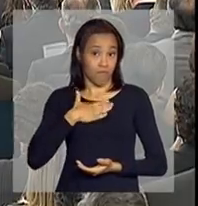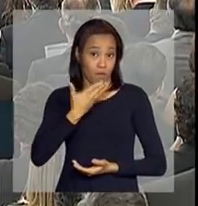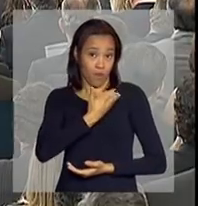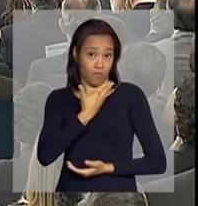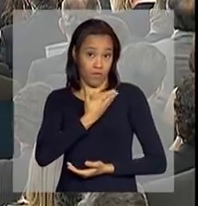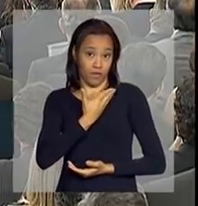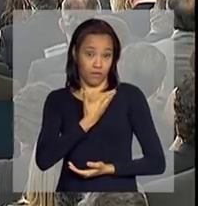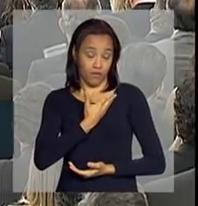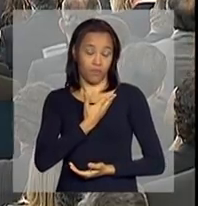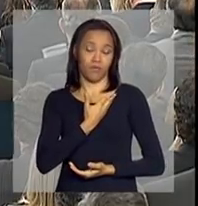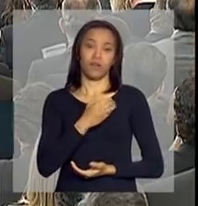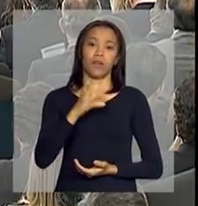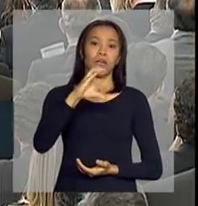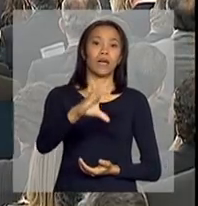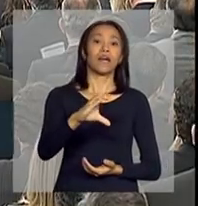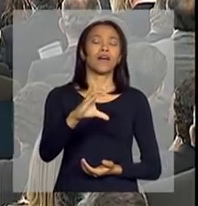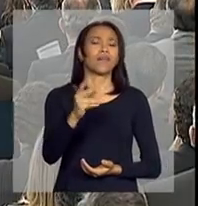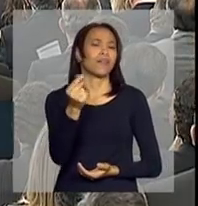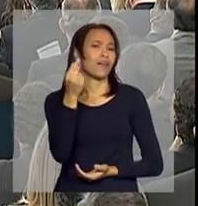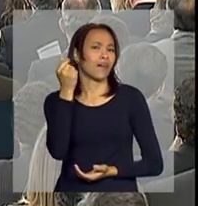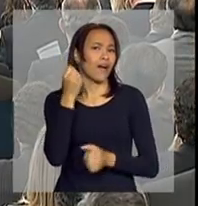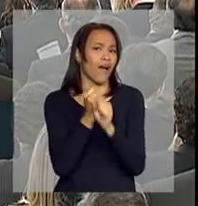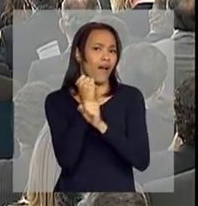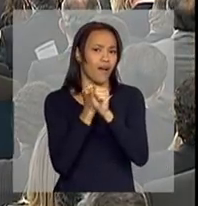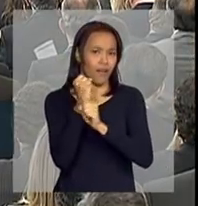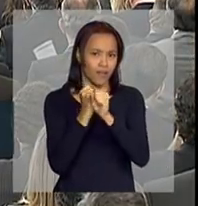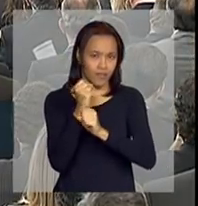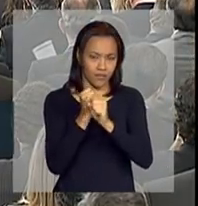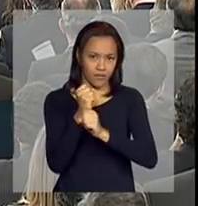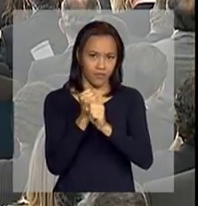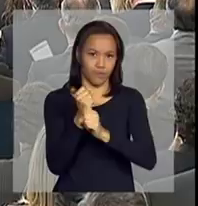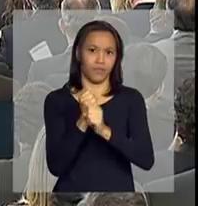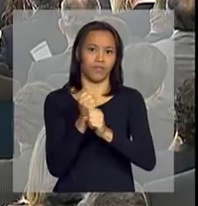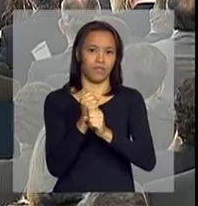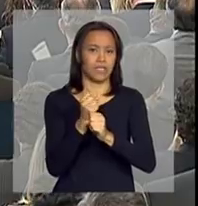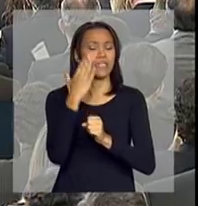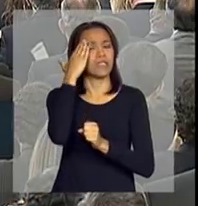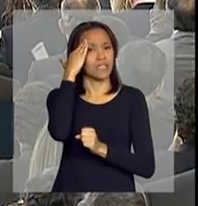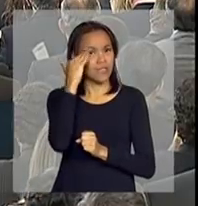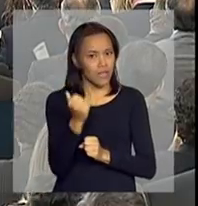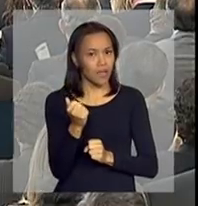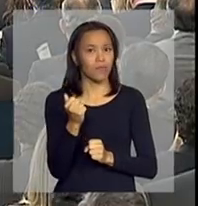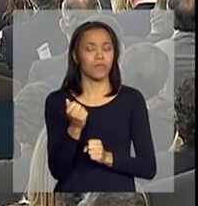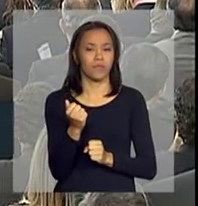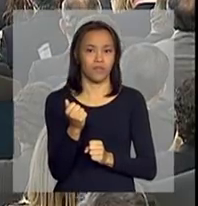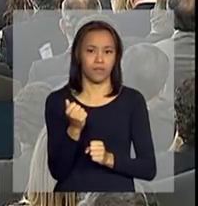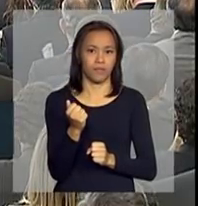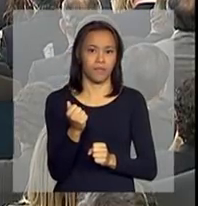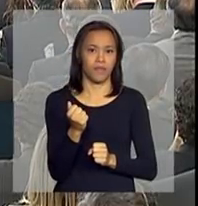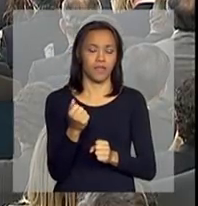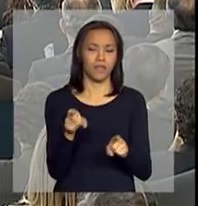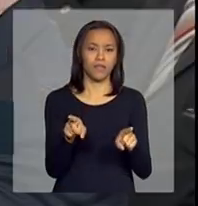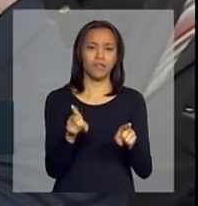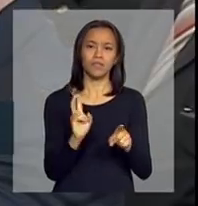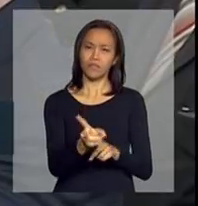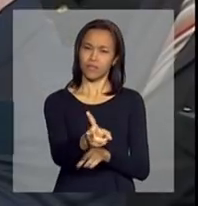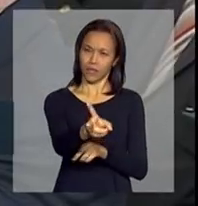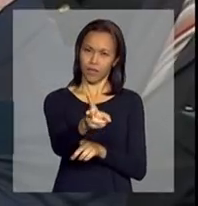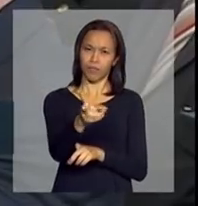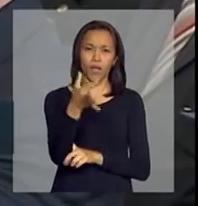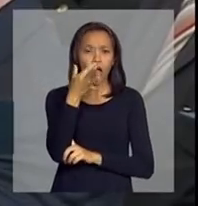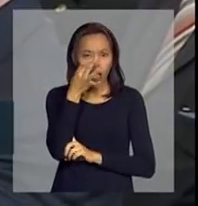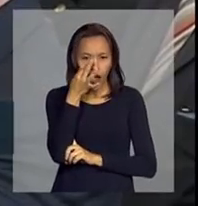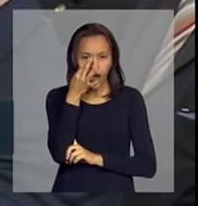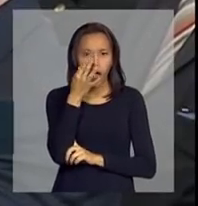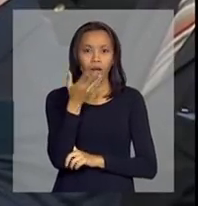e companheiro de muitos anos, sabe e sempre foi um testemunho,